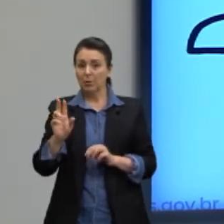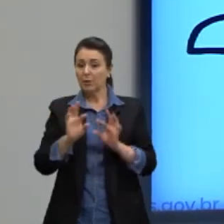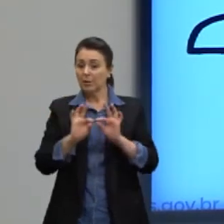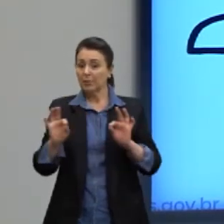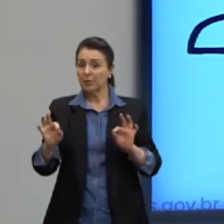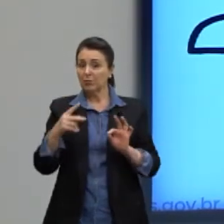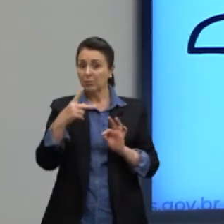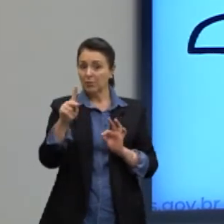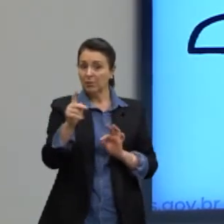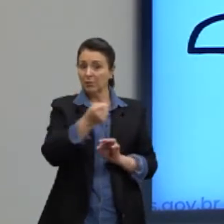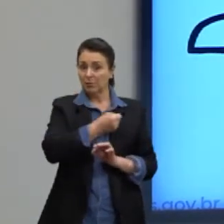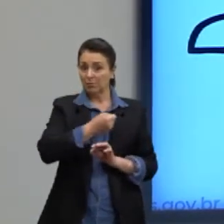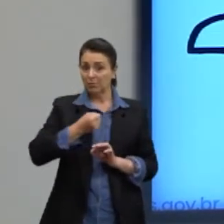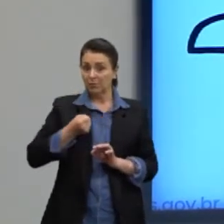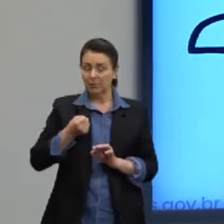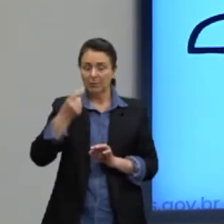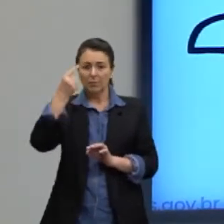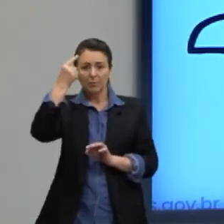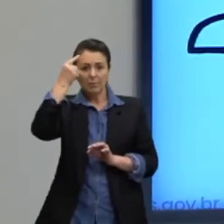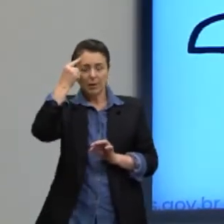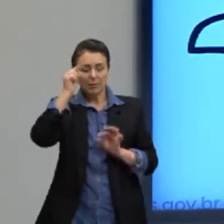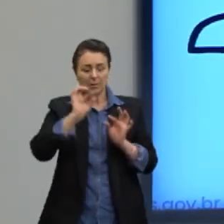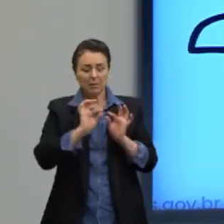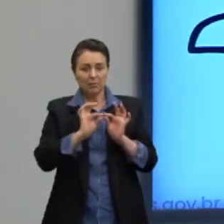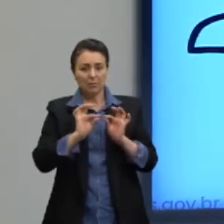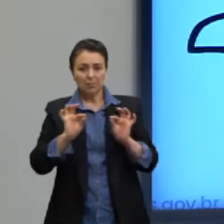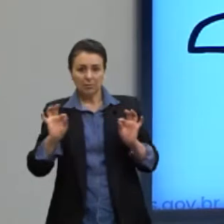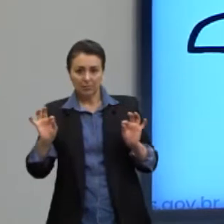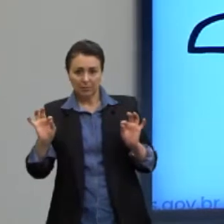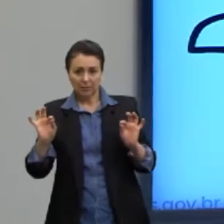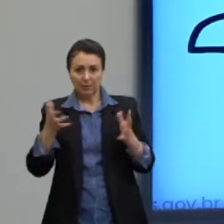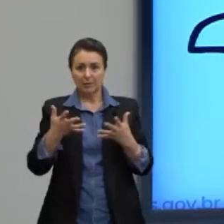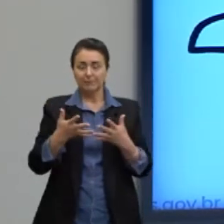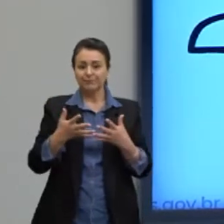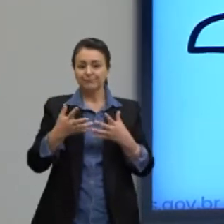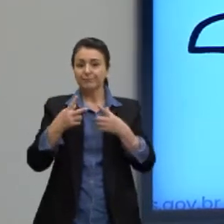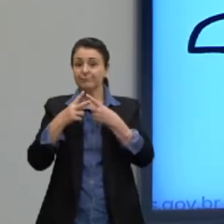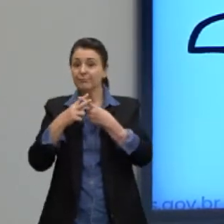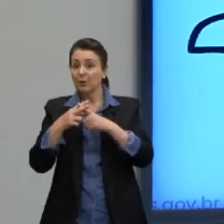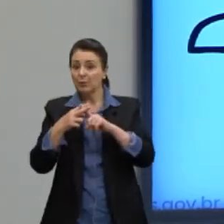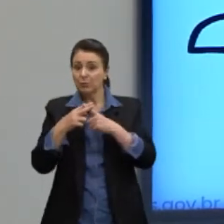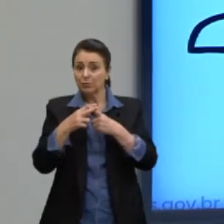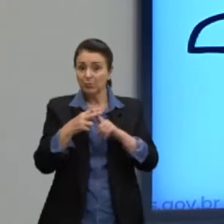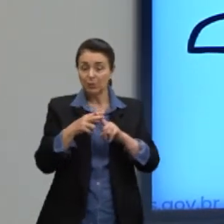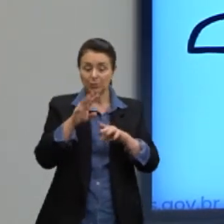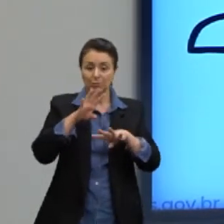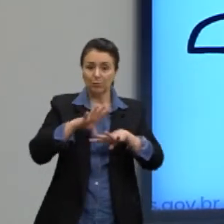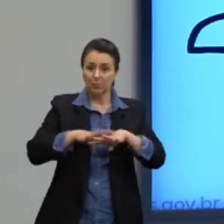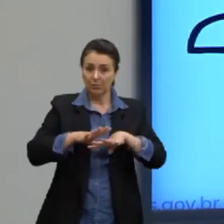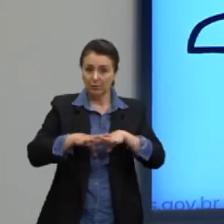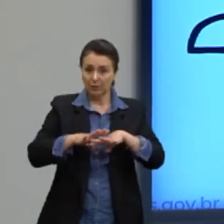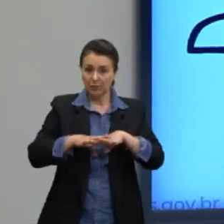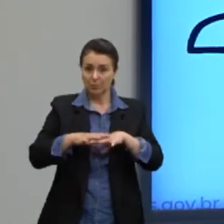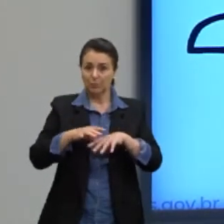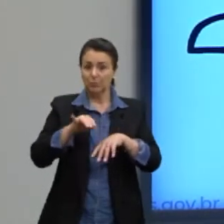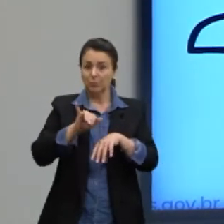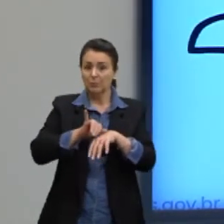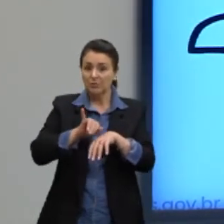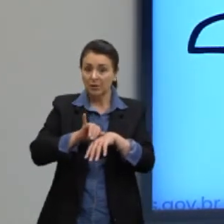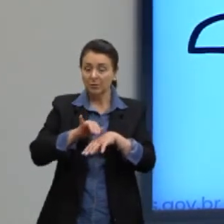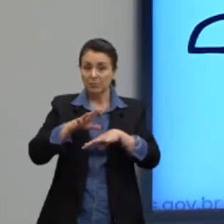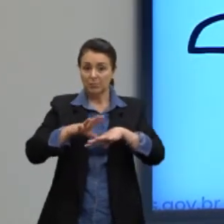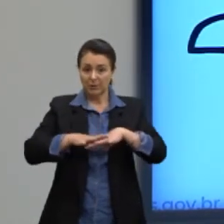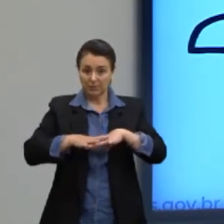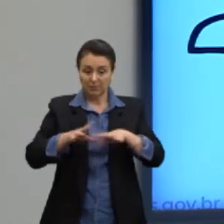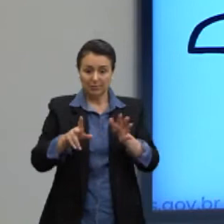pensem numa linha, certo? Enquanto um instrumento matemático. Pensem numa linha enquanto um objeto matemático.